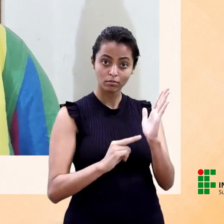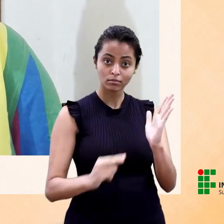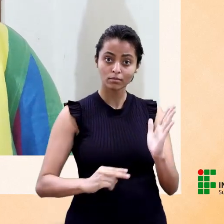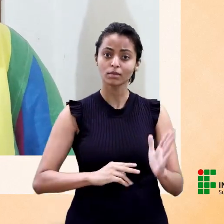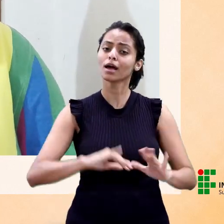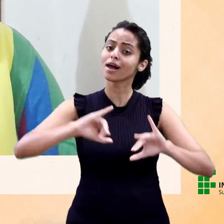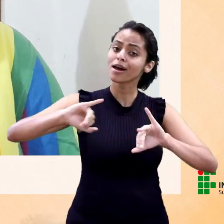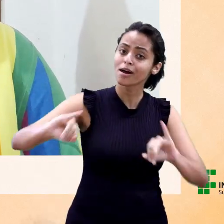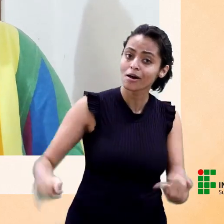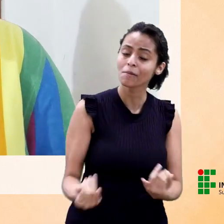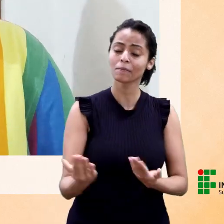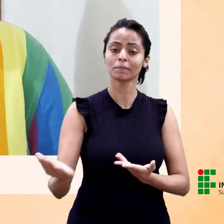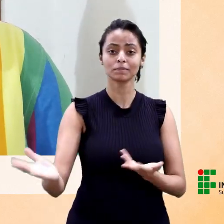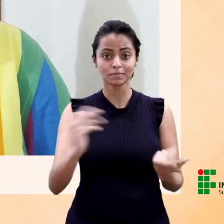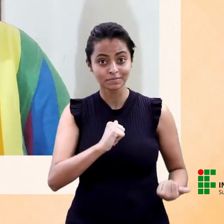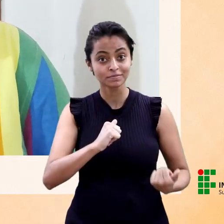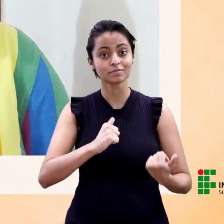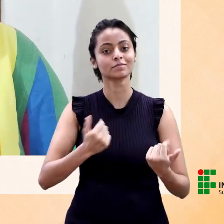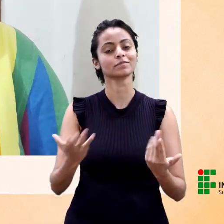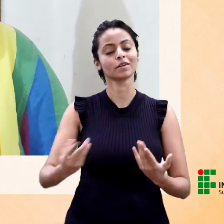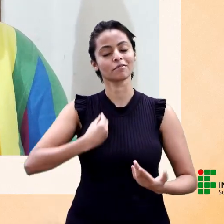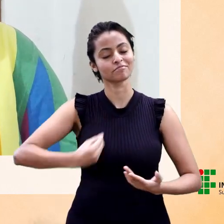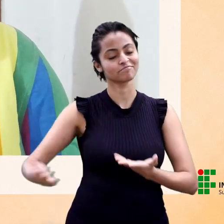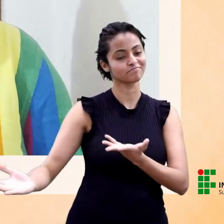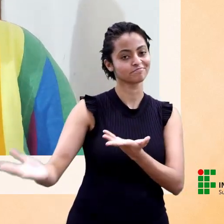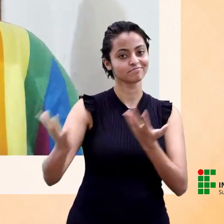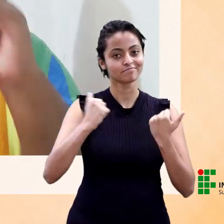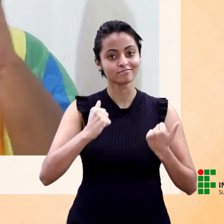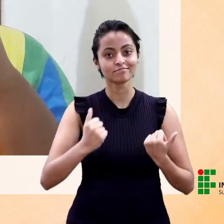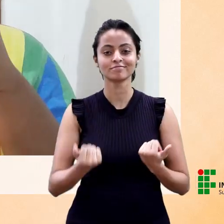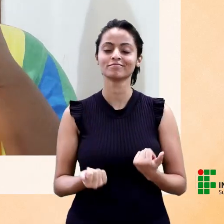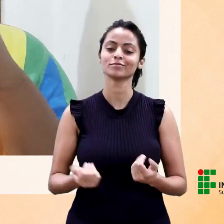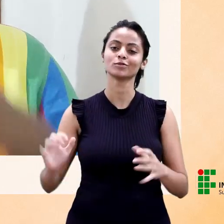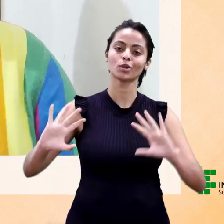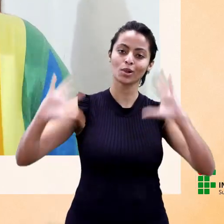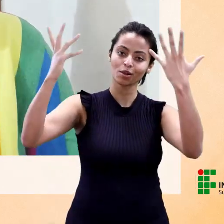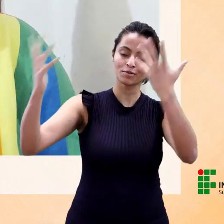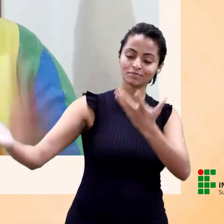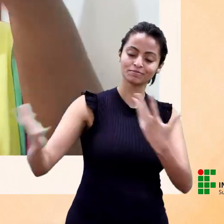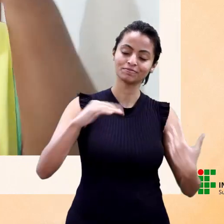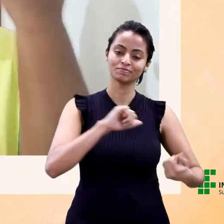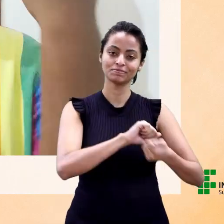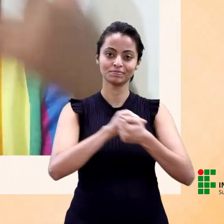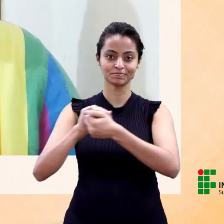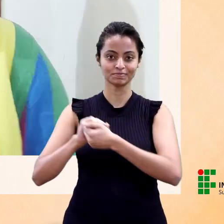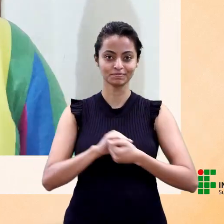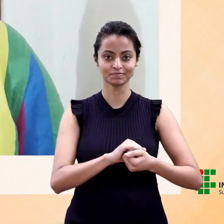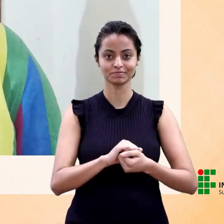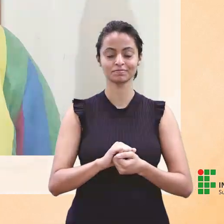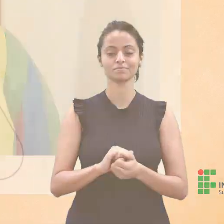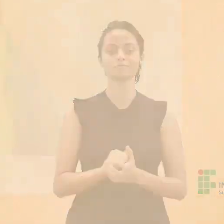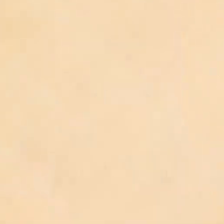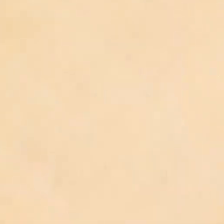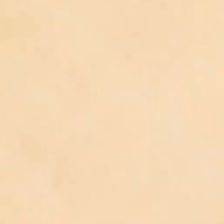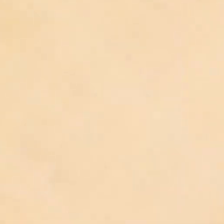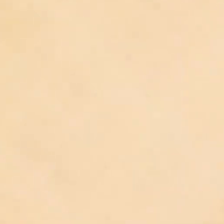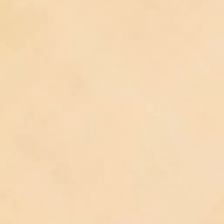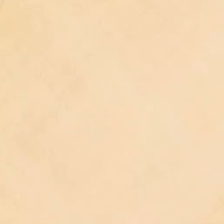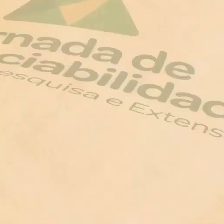nossa programação completa. Não perca essa oportunidade. Participe você também. Embarque nessa jornada.